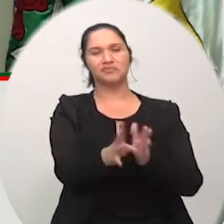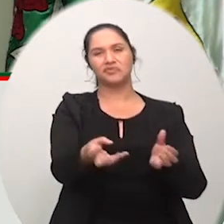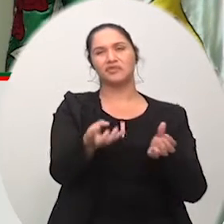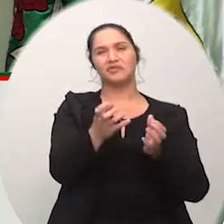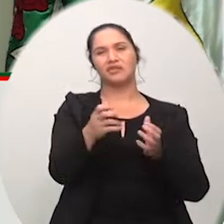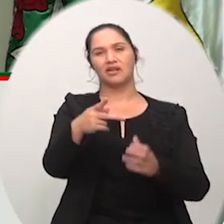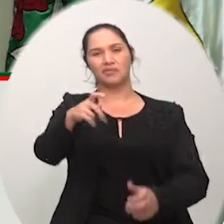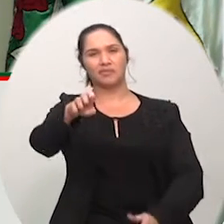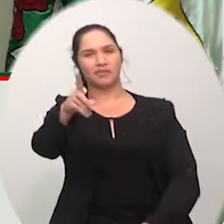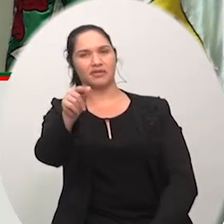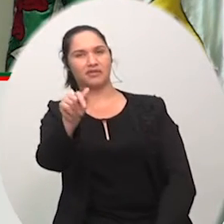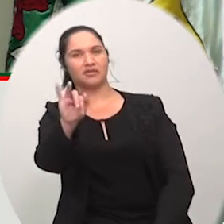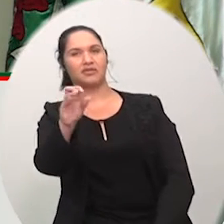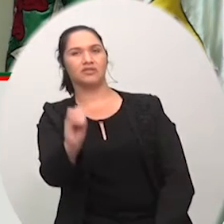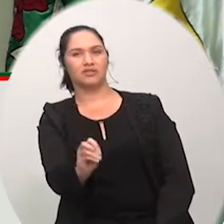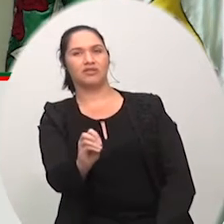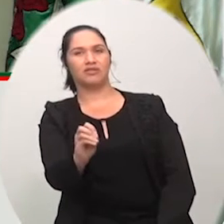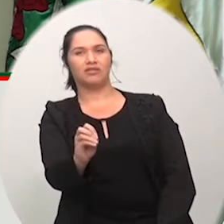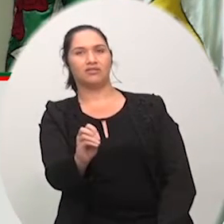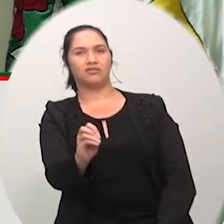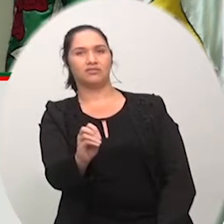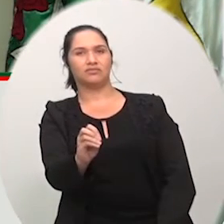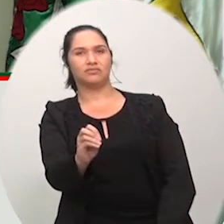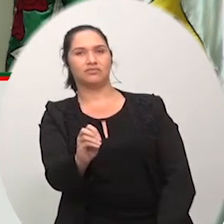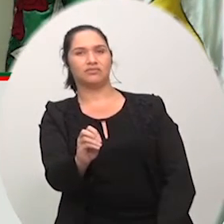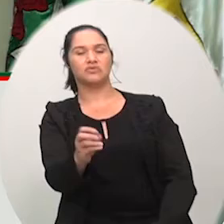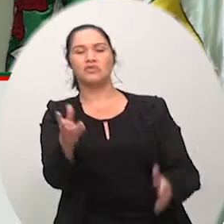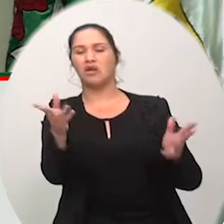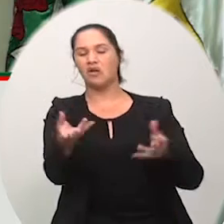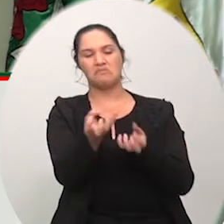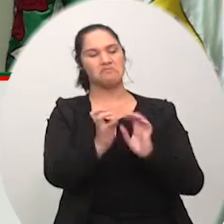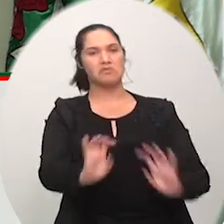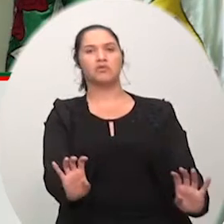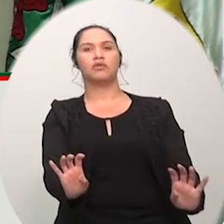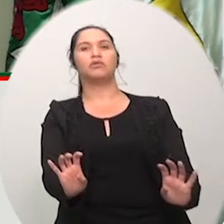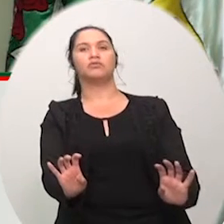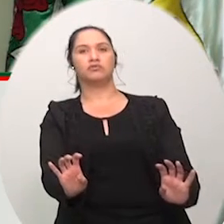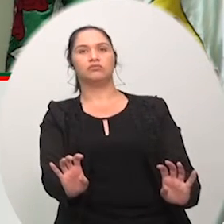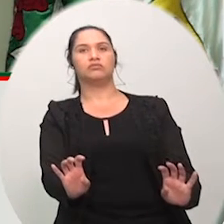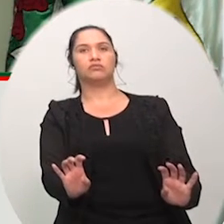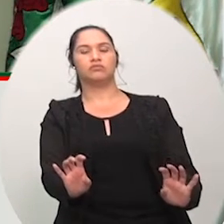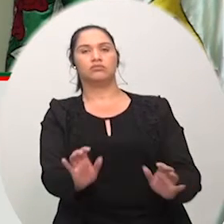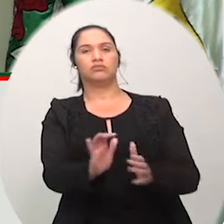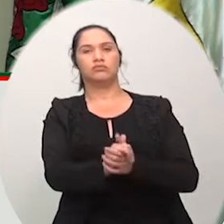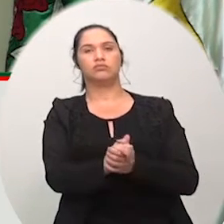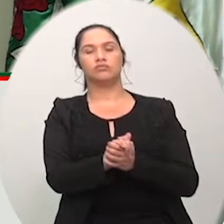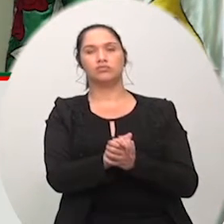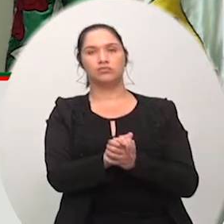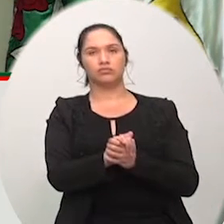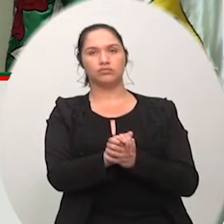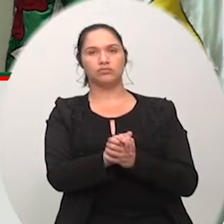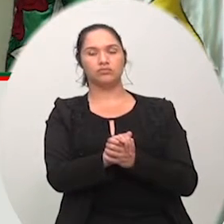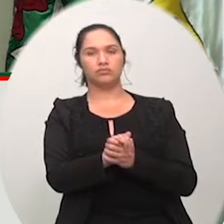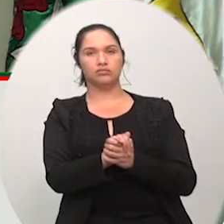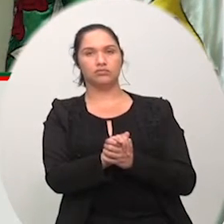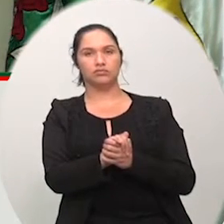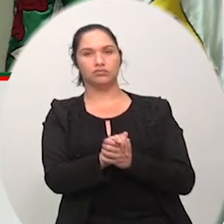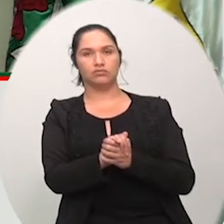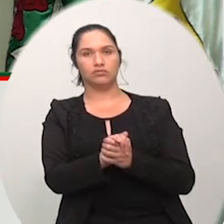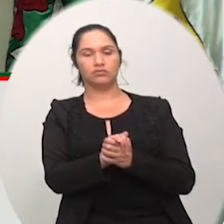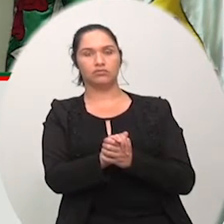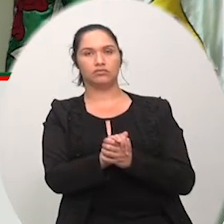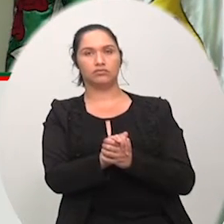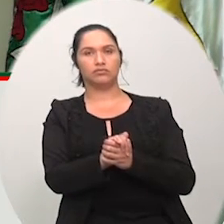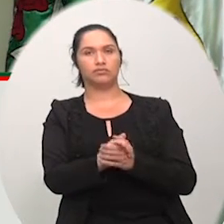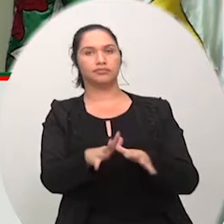ah, vocês estão pedindo quatro para de repente colocar dois não interessa é nada e pronto é acabado é só nós vermos o trecho do Rio Grande Sul tem um ou dois